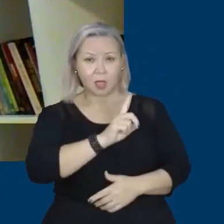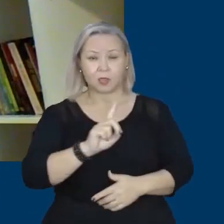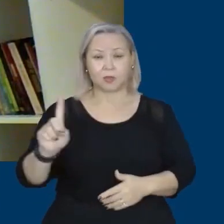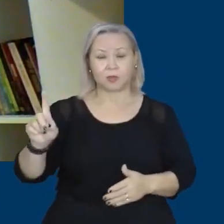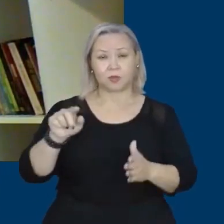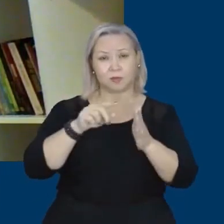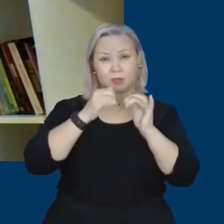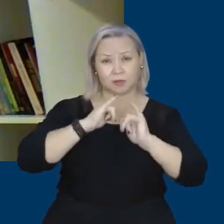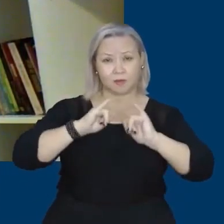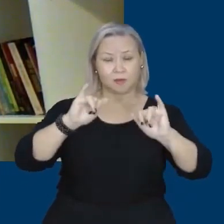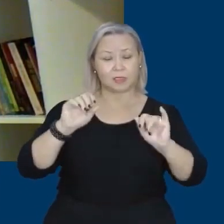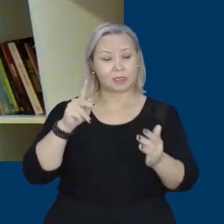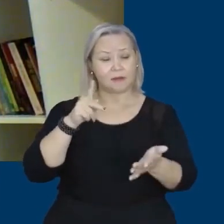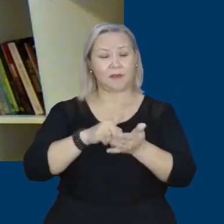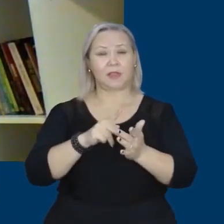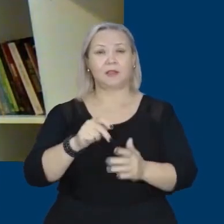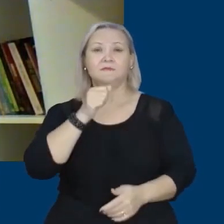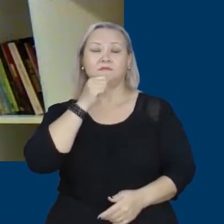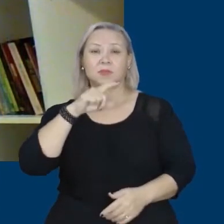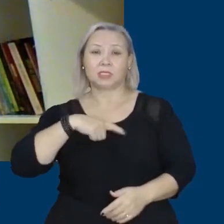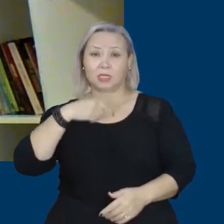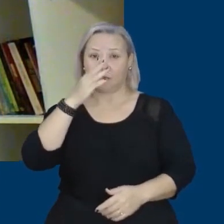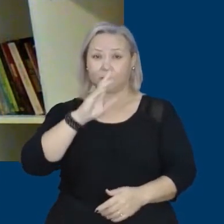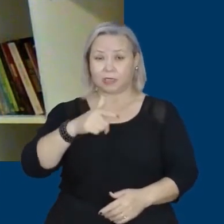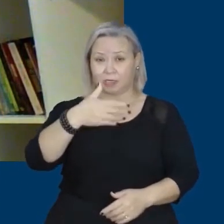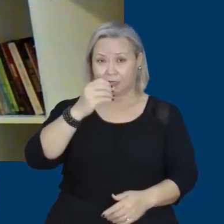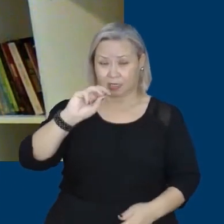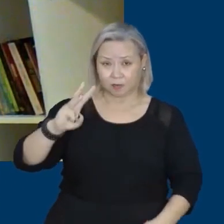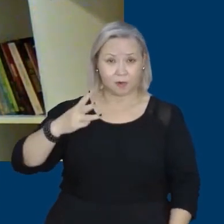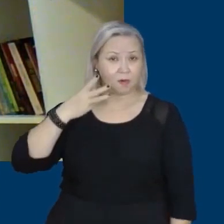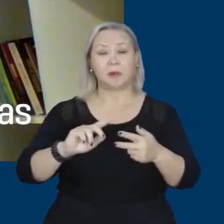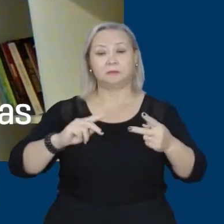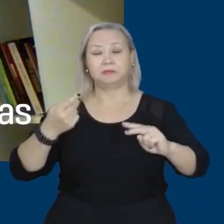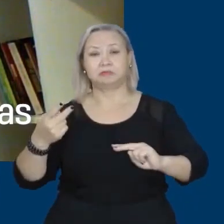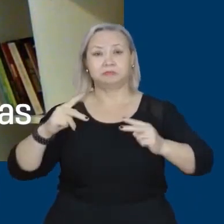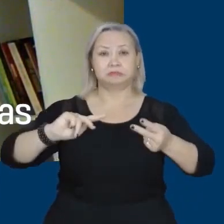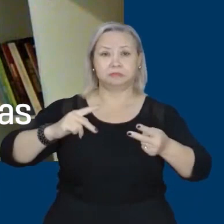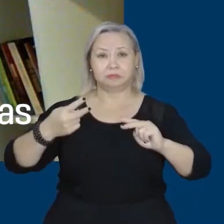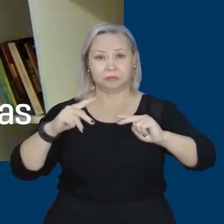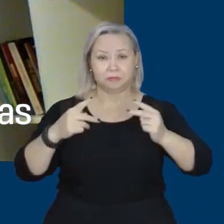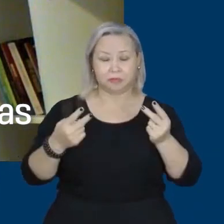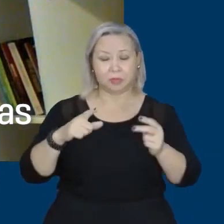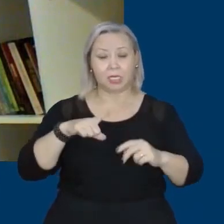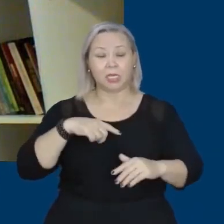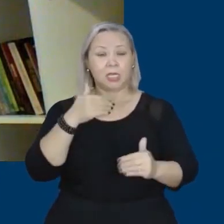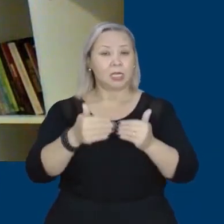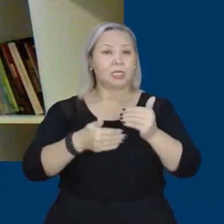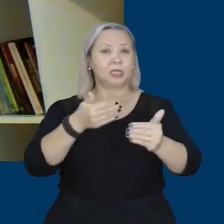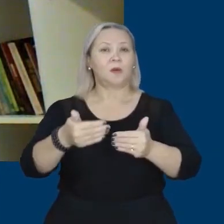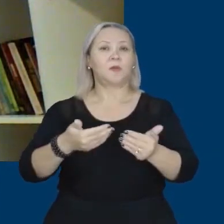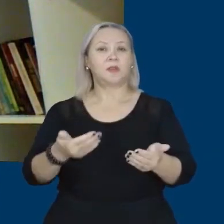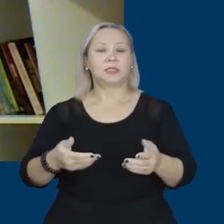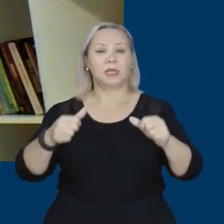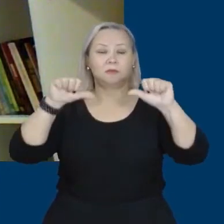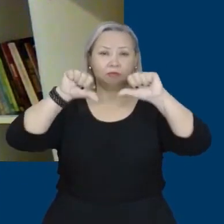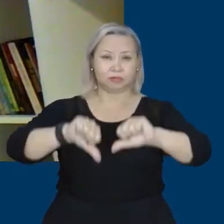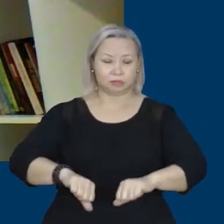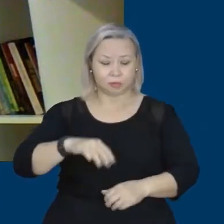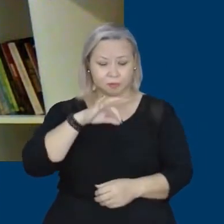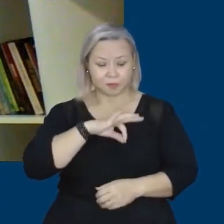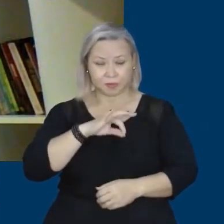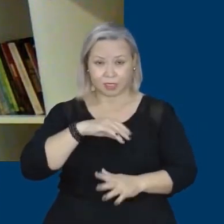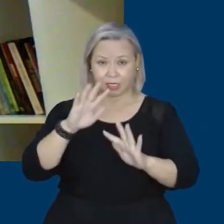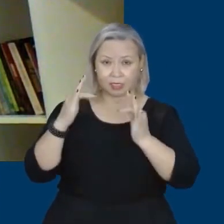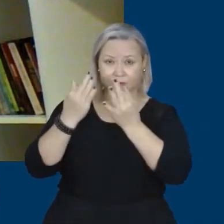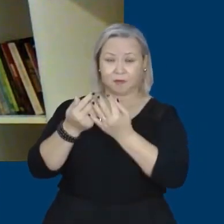Na verdade, aqui você ainda tem no Brasil 10 milhões de pessoas desocupadas e você tem um processo de queda da renda das famílias,